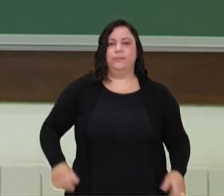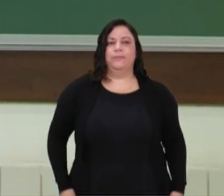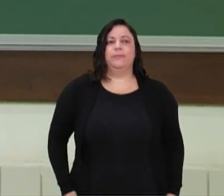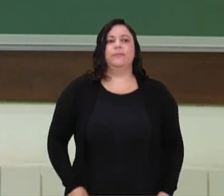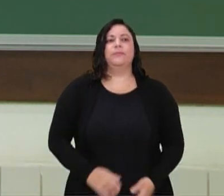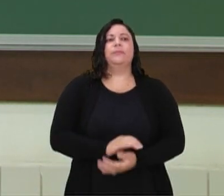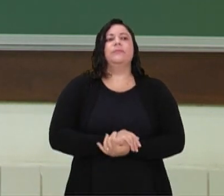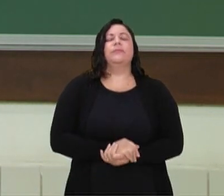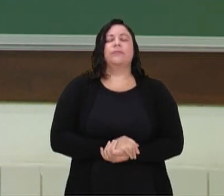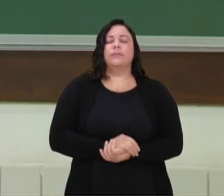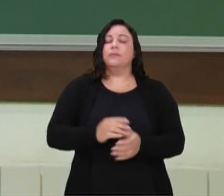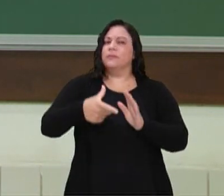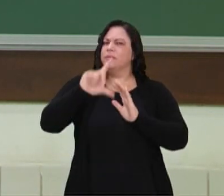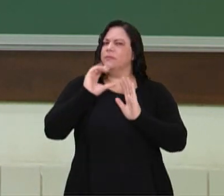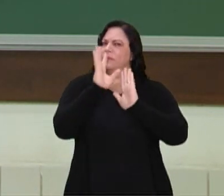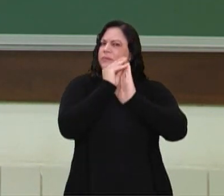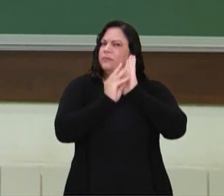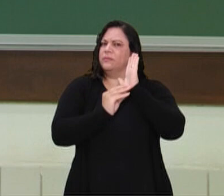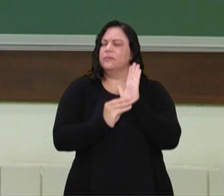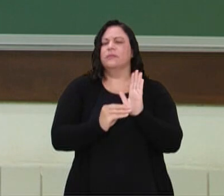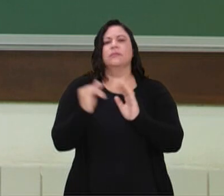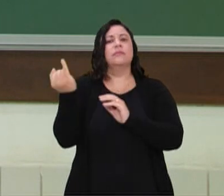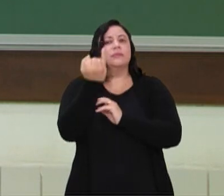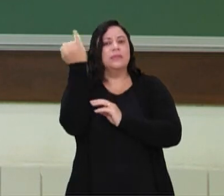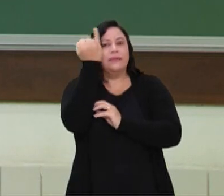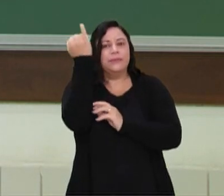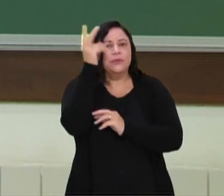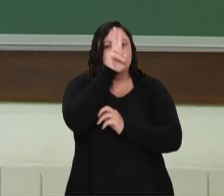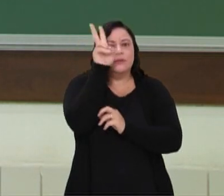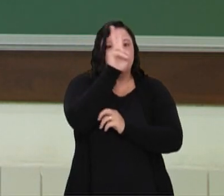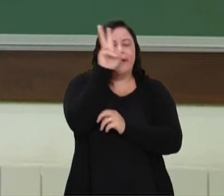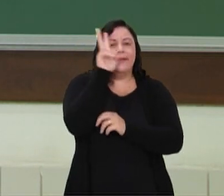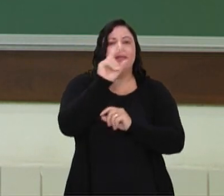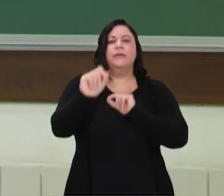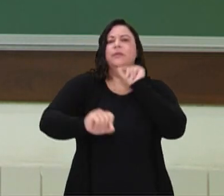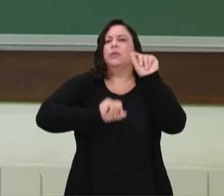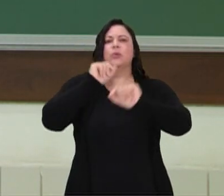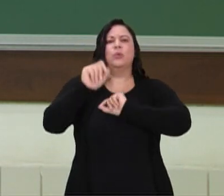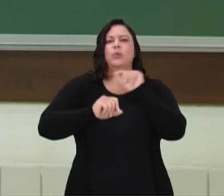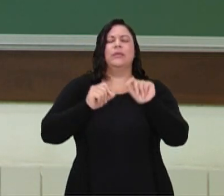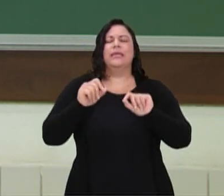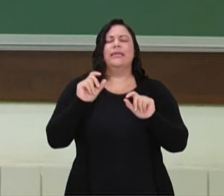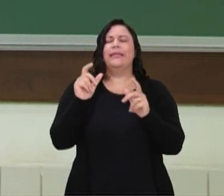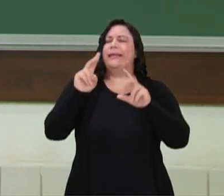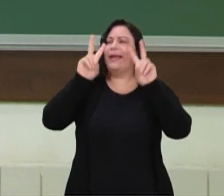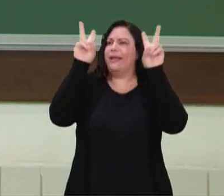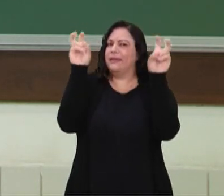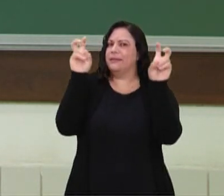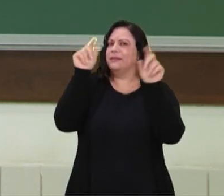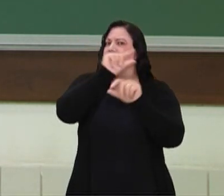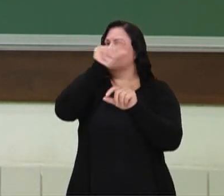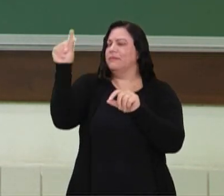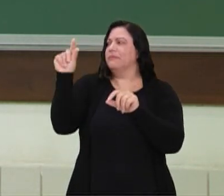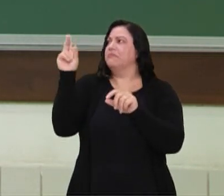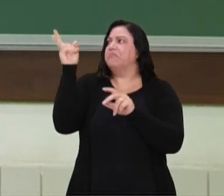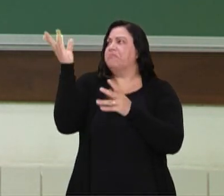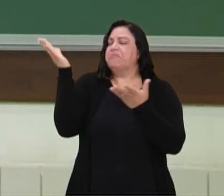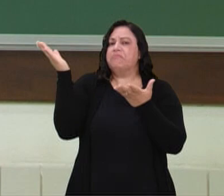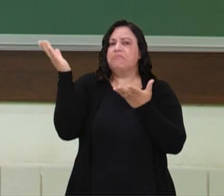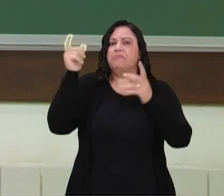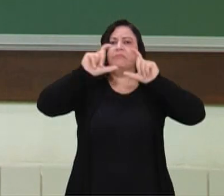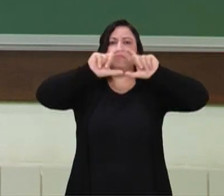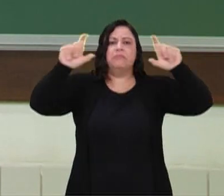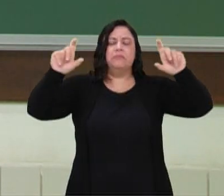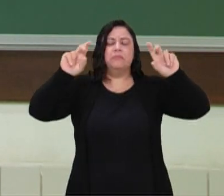Antes da gente falar dos conteúdos, é muito importante a gente lembrar um pouquinho do que é o condicionamento físico. O que significa, né? Então,